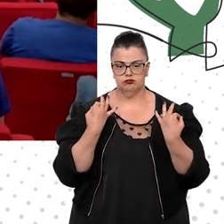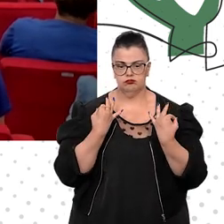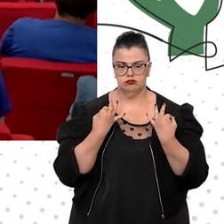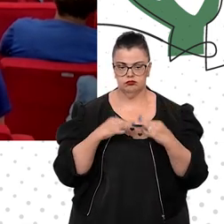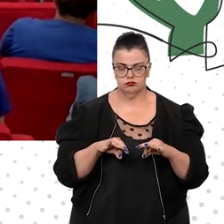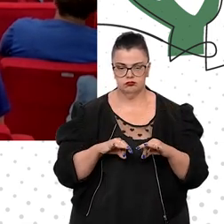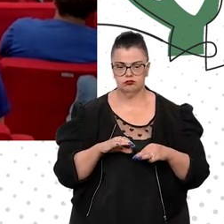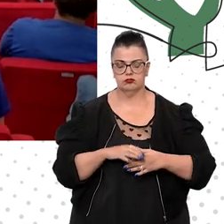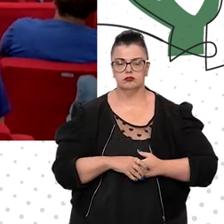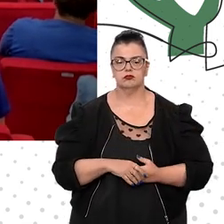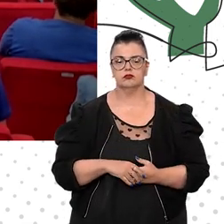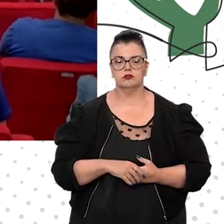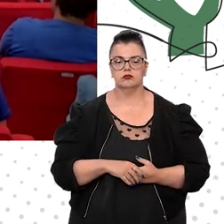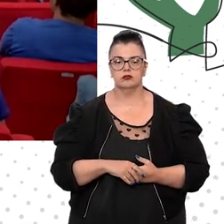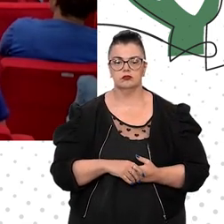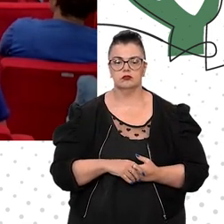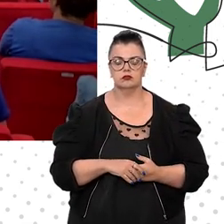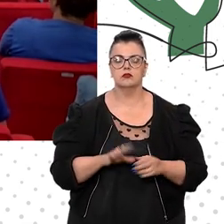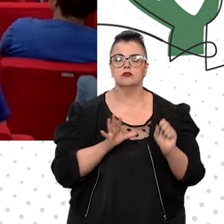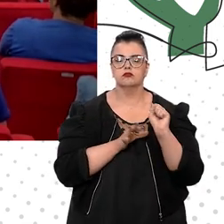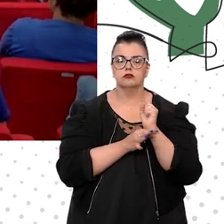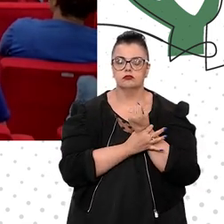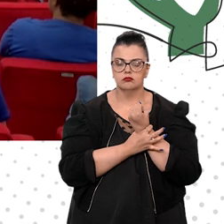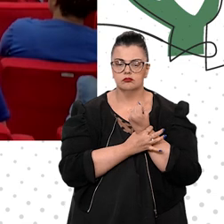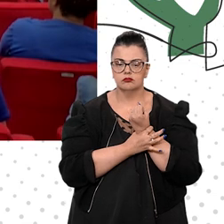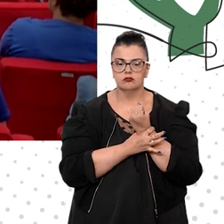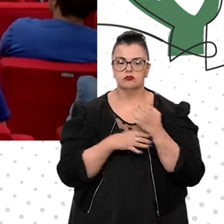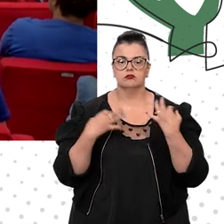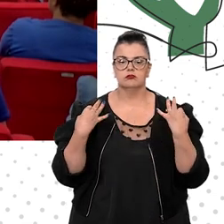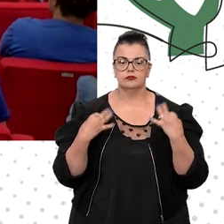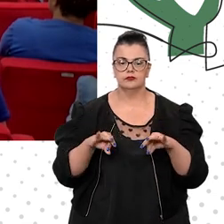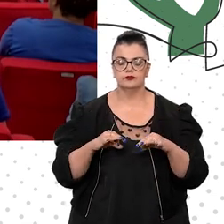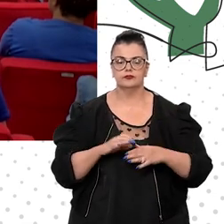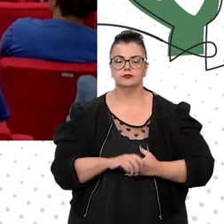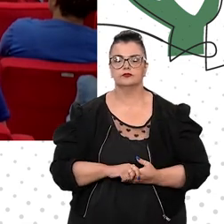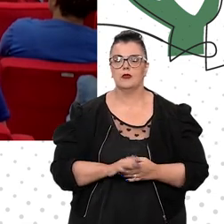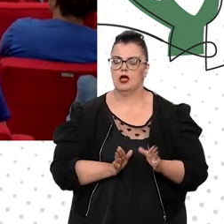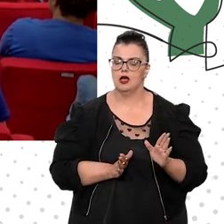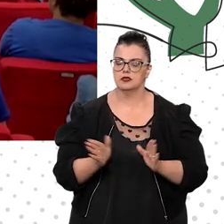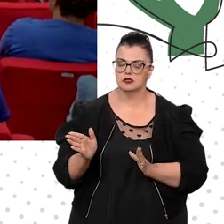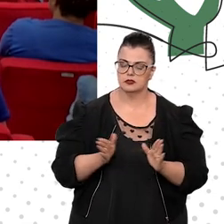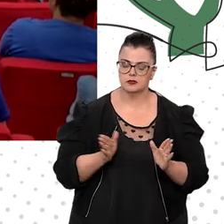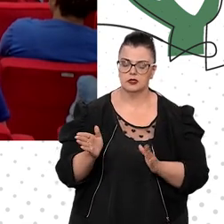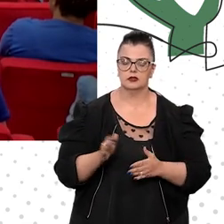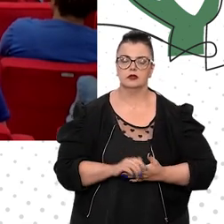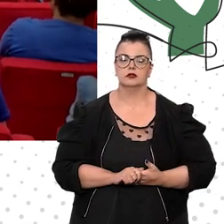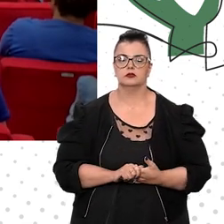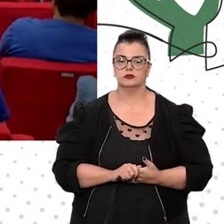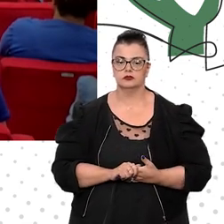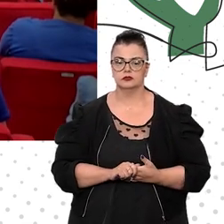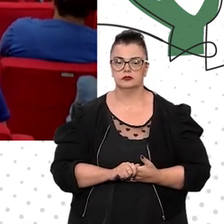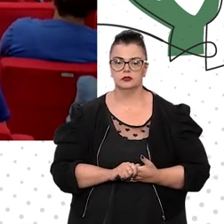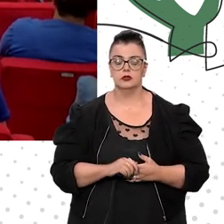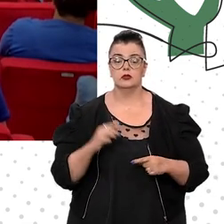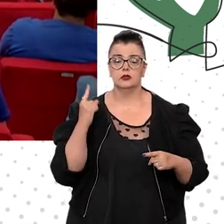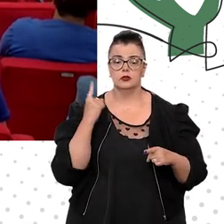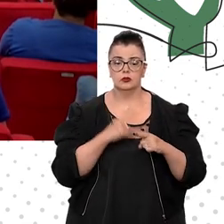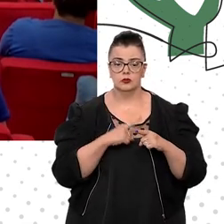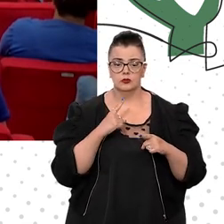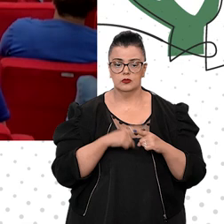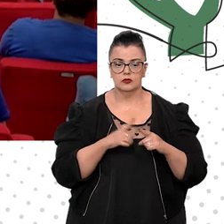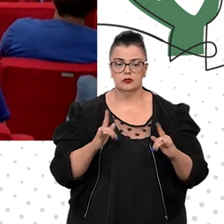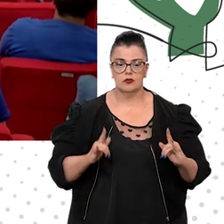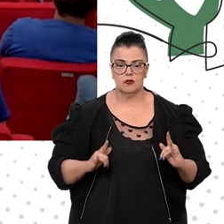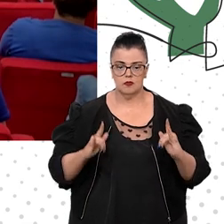as garantias de acessibilidade. Porque, embora o prédio